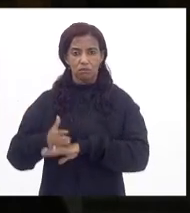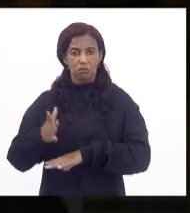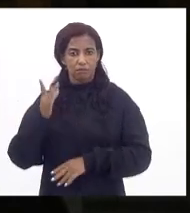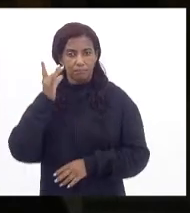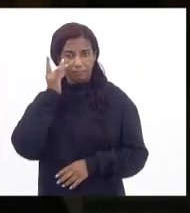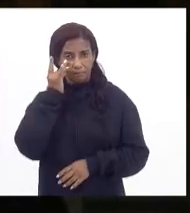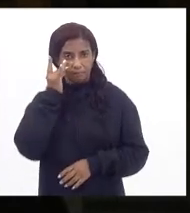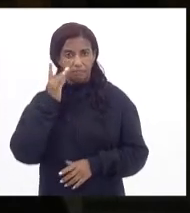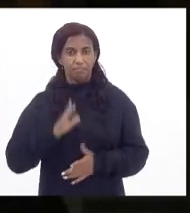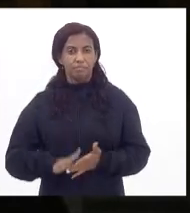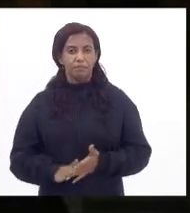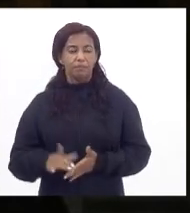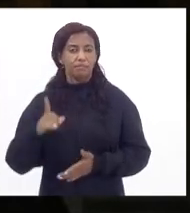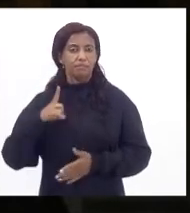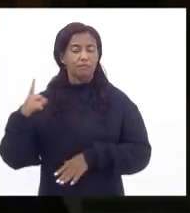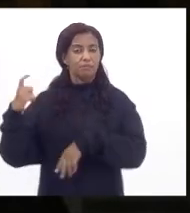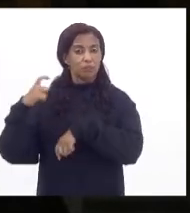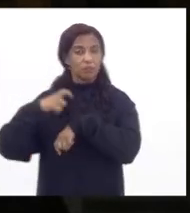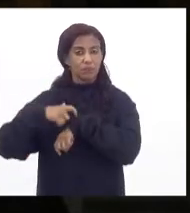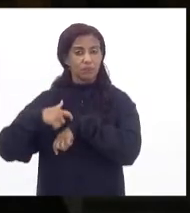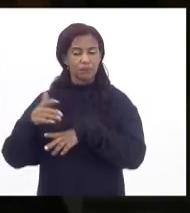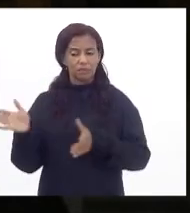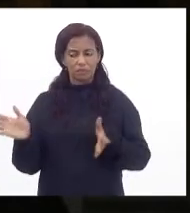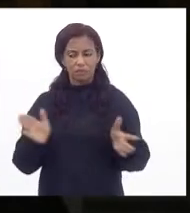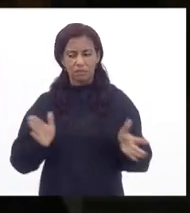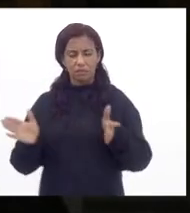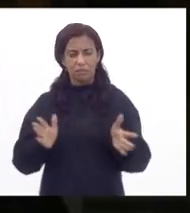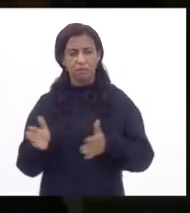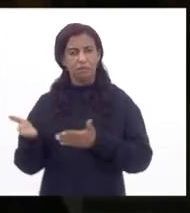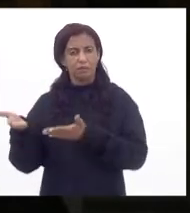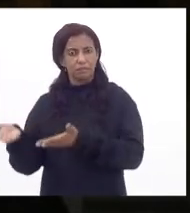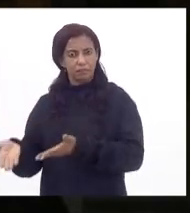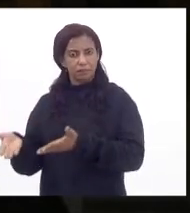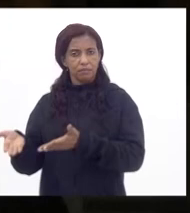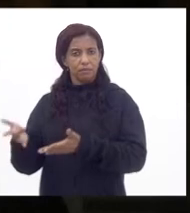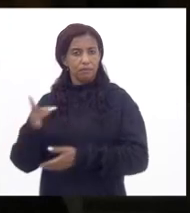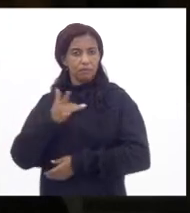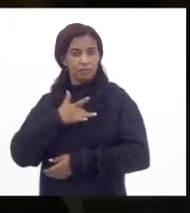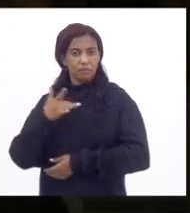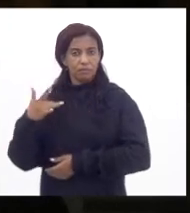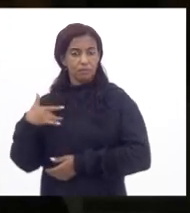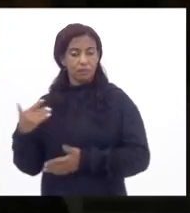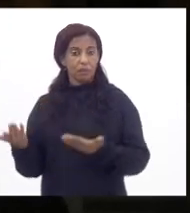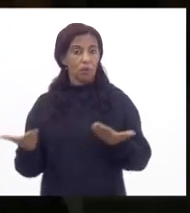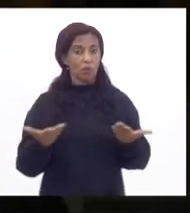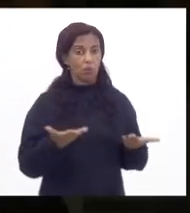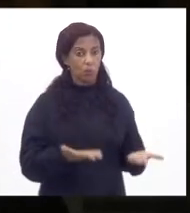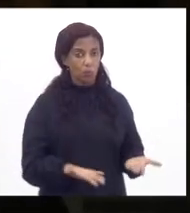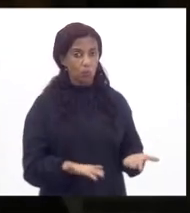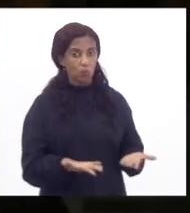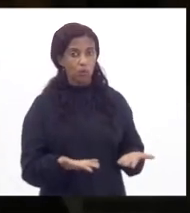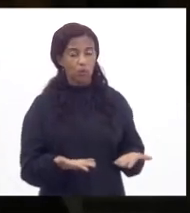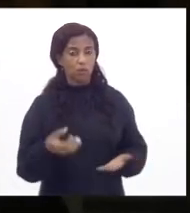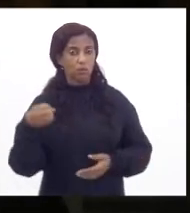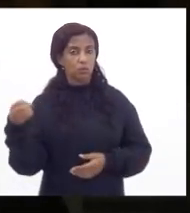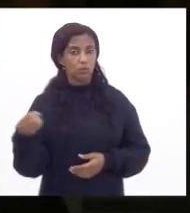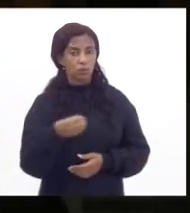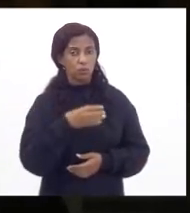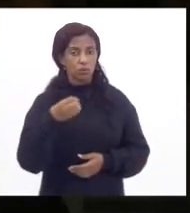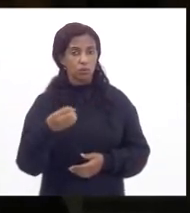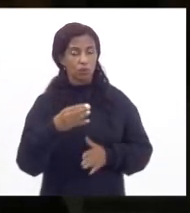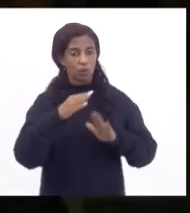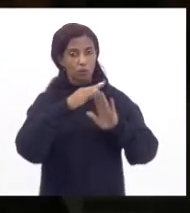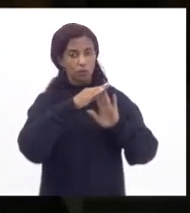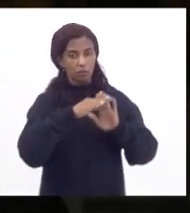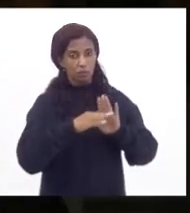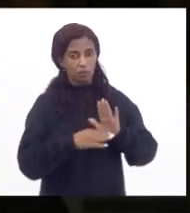ela tem que ser o tempo inteiro mediada tanto pelas condições sanitárias quanto pelas novas circunstâncias que